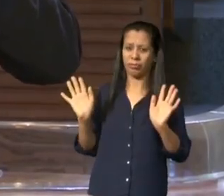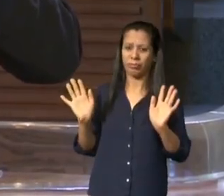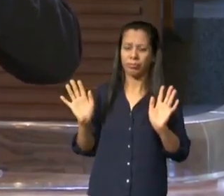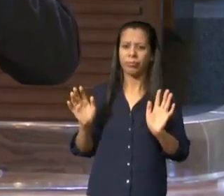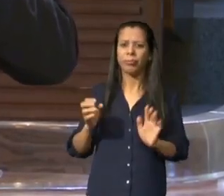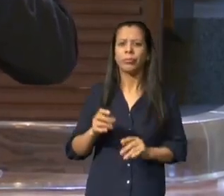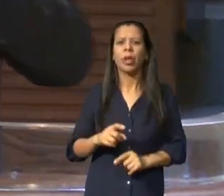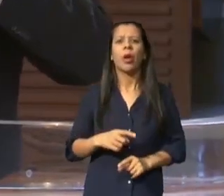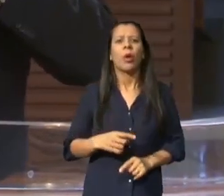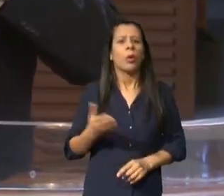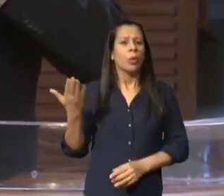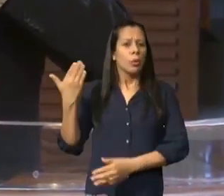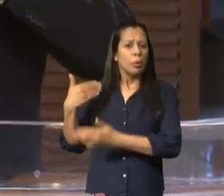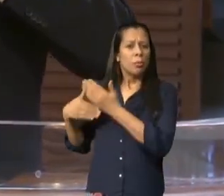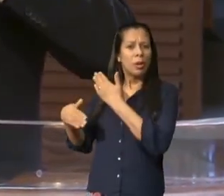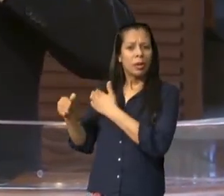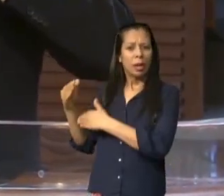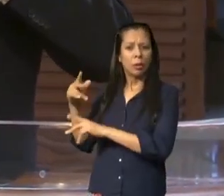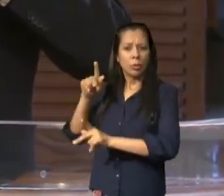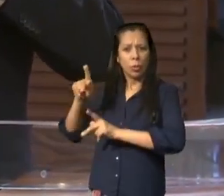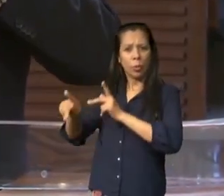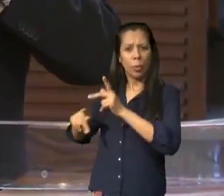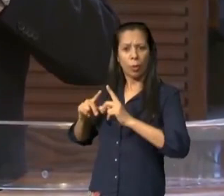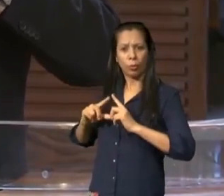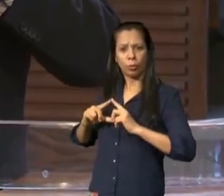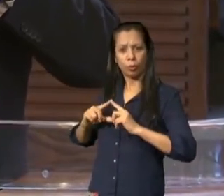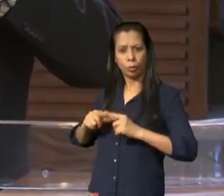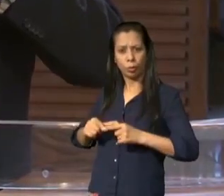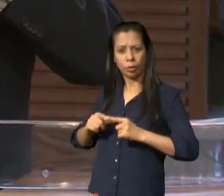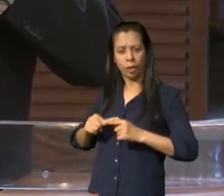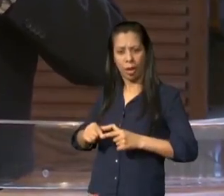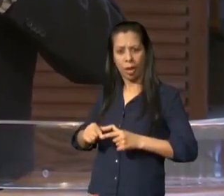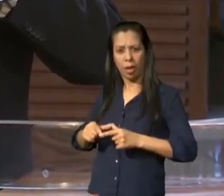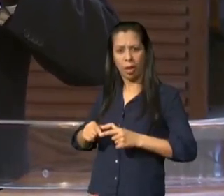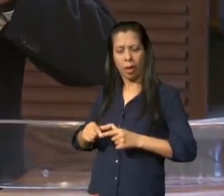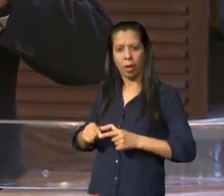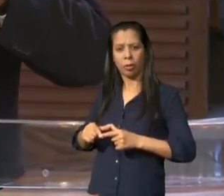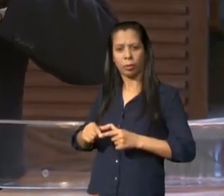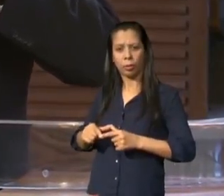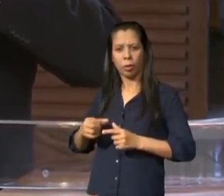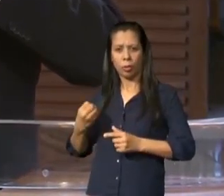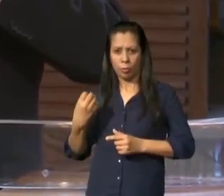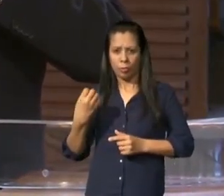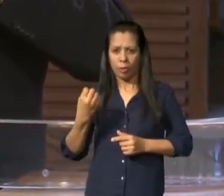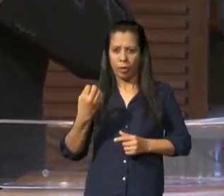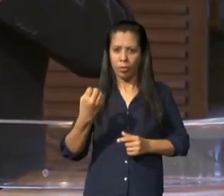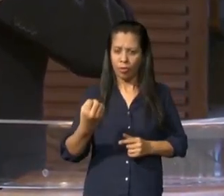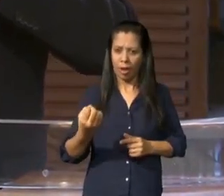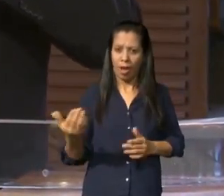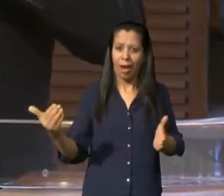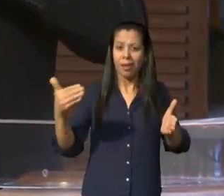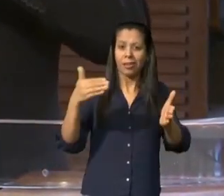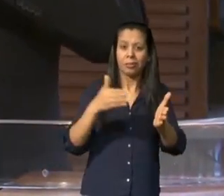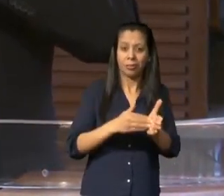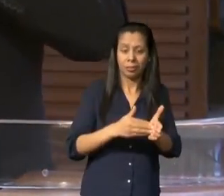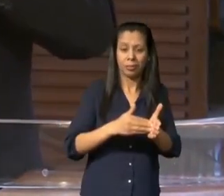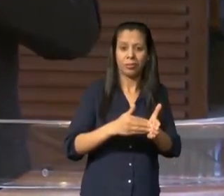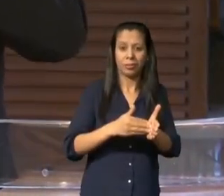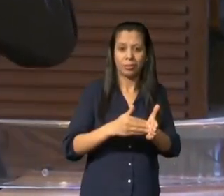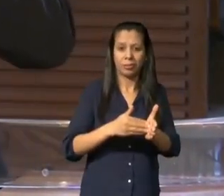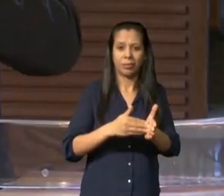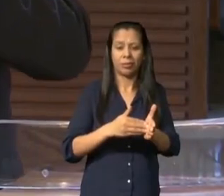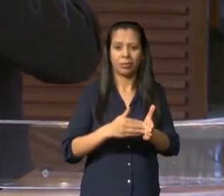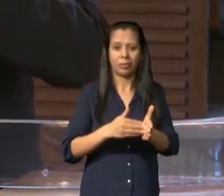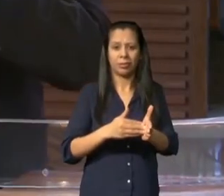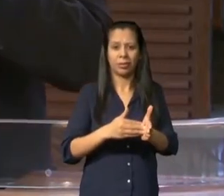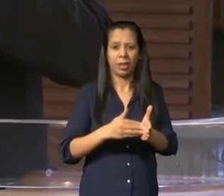com um objetivo mas nem todos tinham o mesmo propósito e a diferença entre